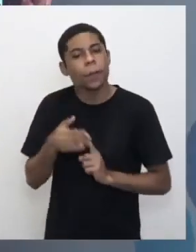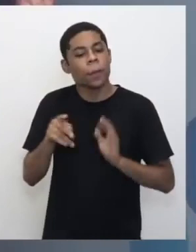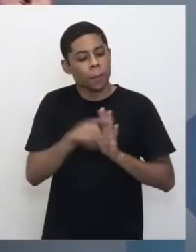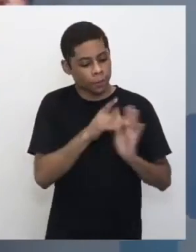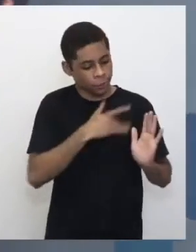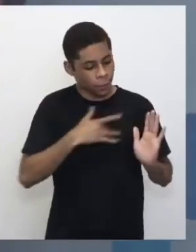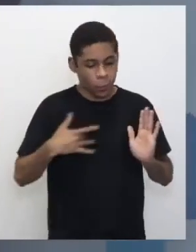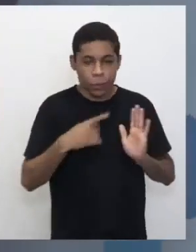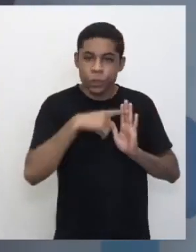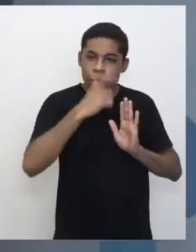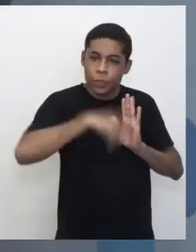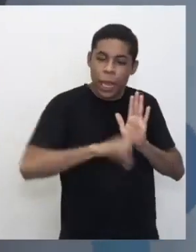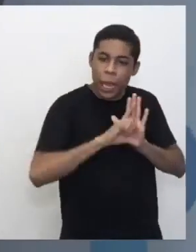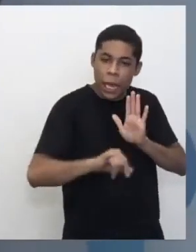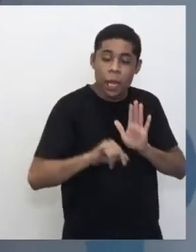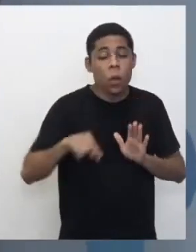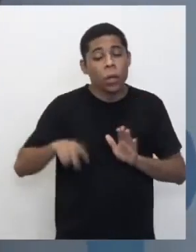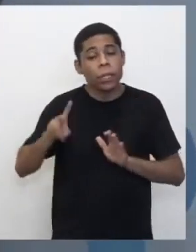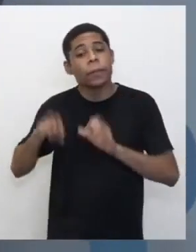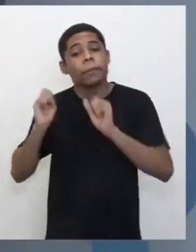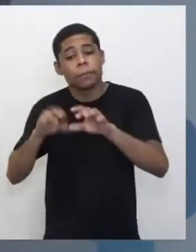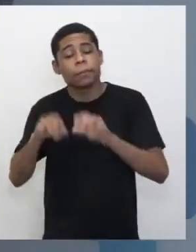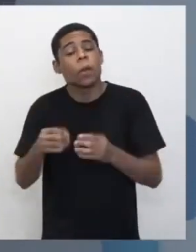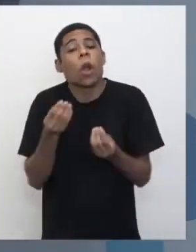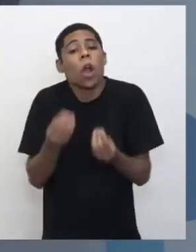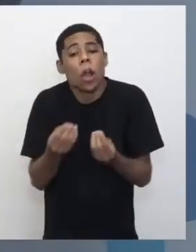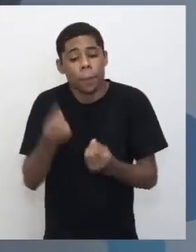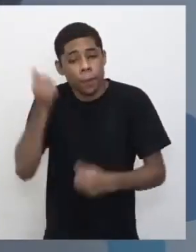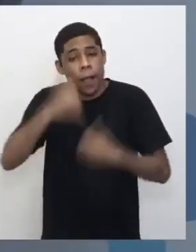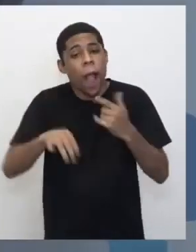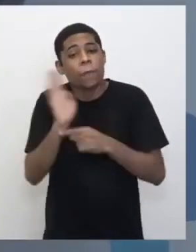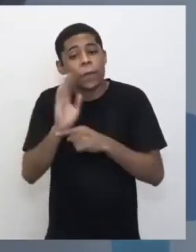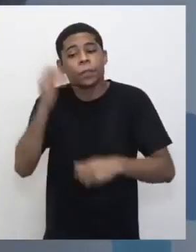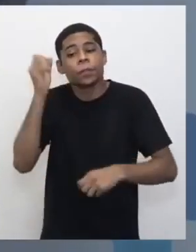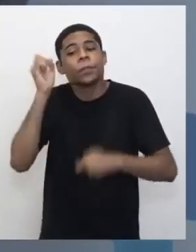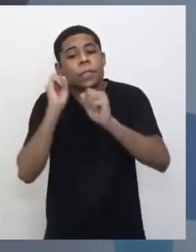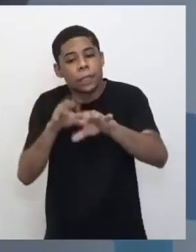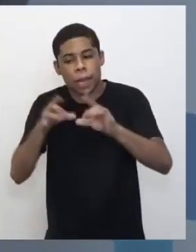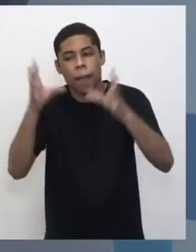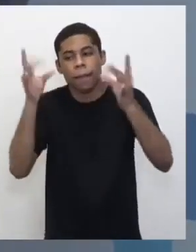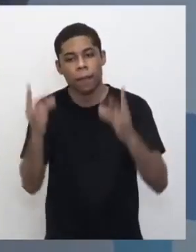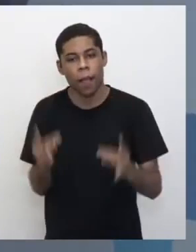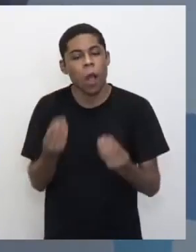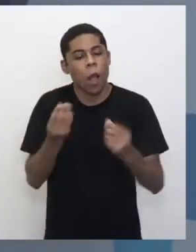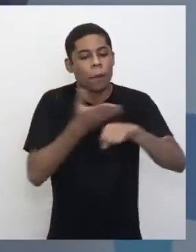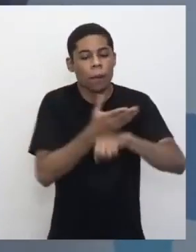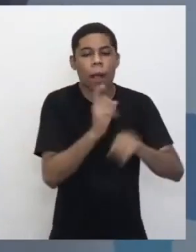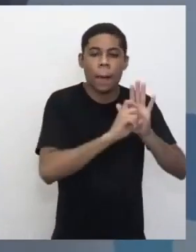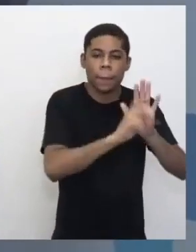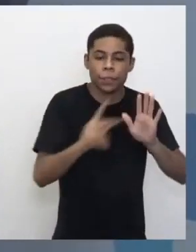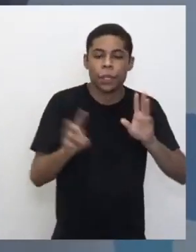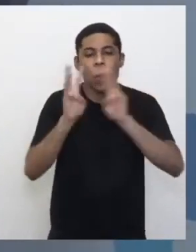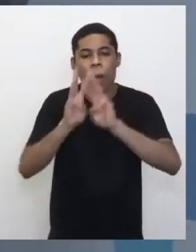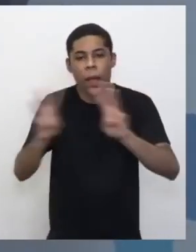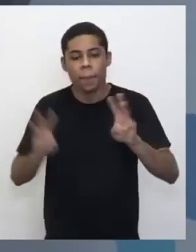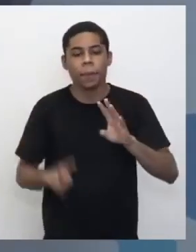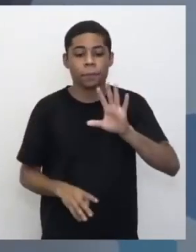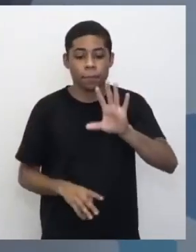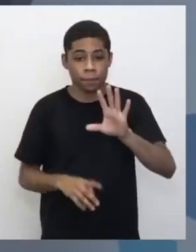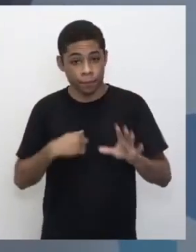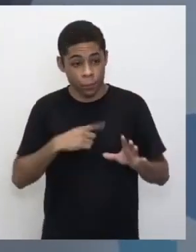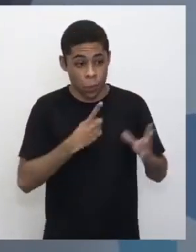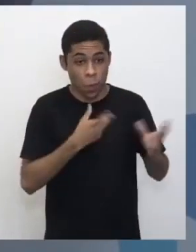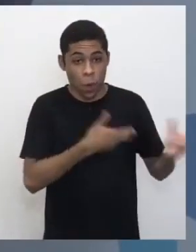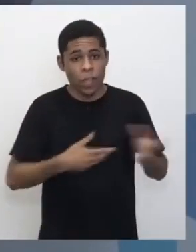e hoje a gente vai trazer o tutorial de como acessar o aplicativo e tudo mais. Então, por isso, Jennifer não está aqui hoje, mas eu tenho um